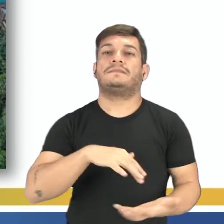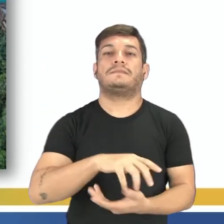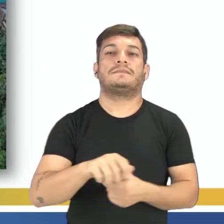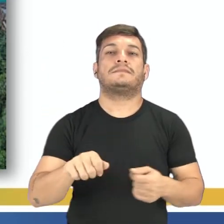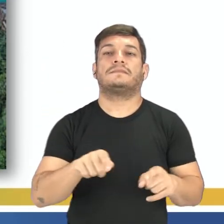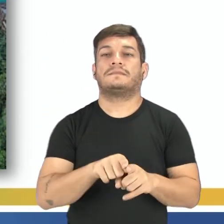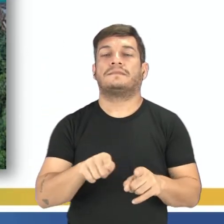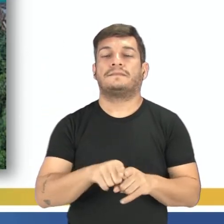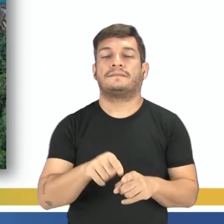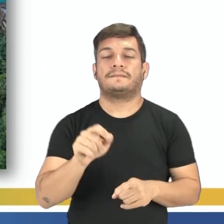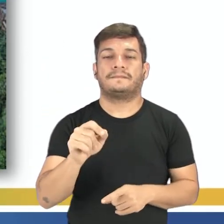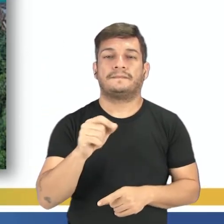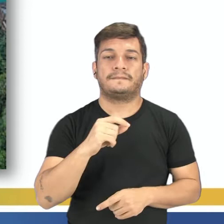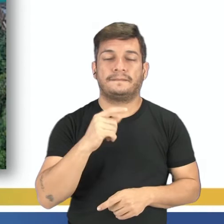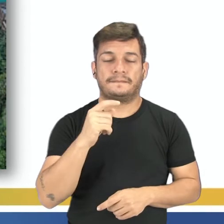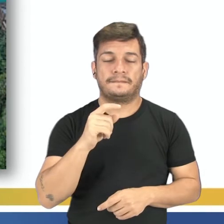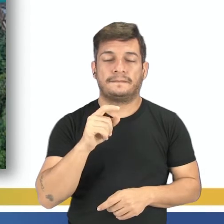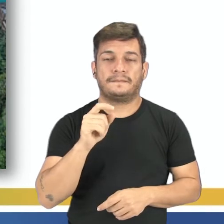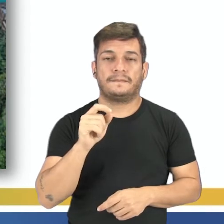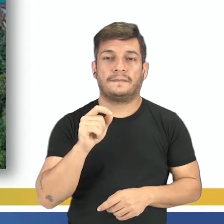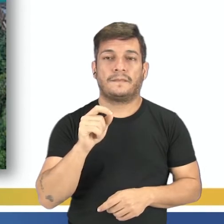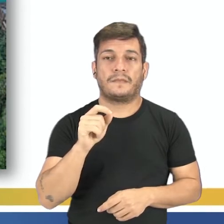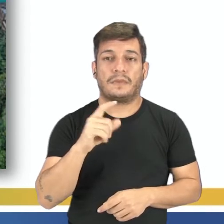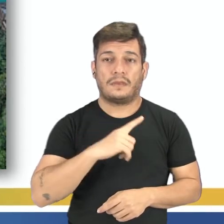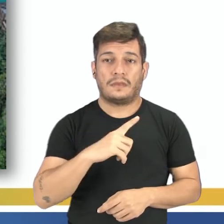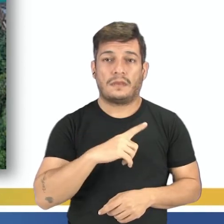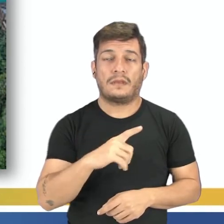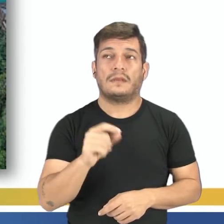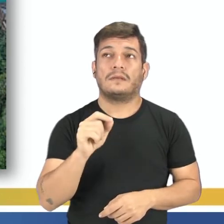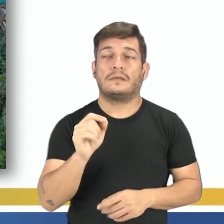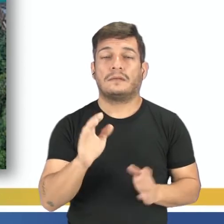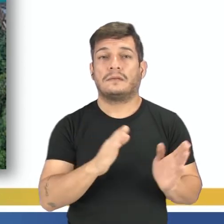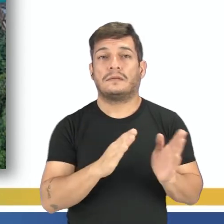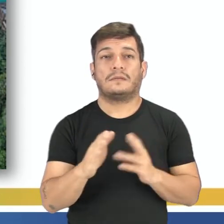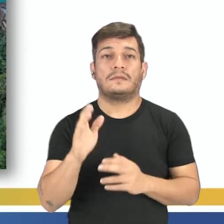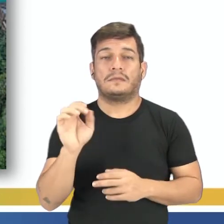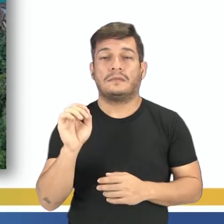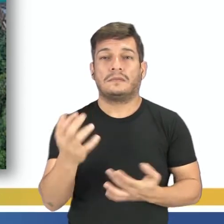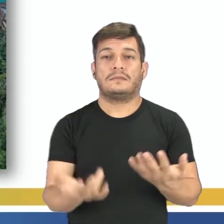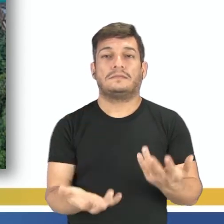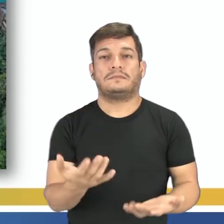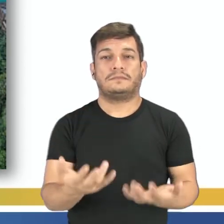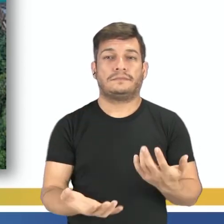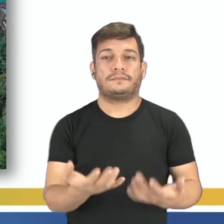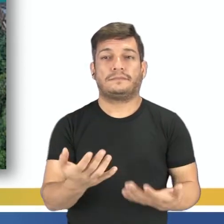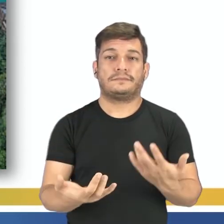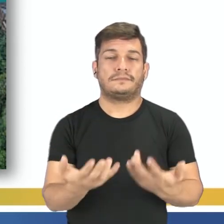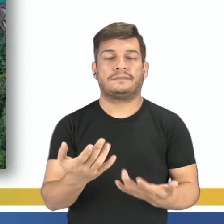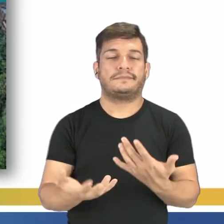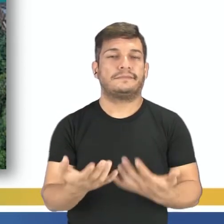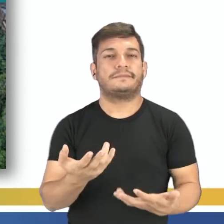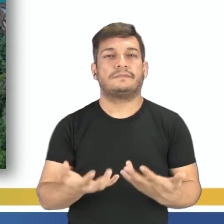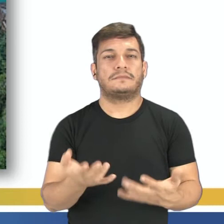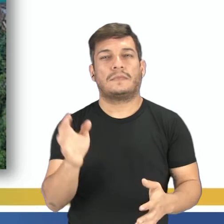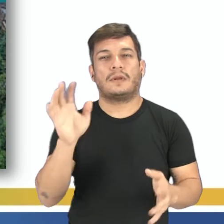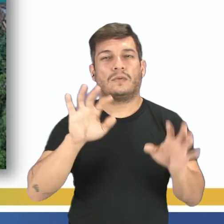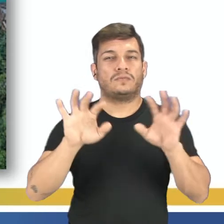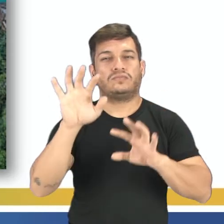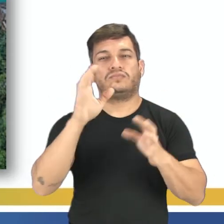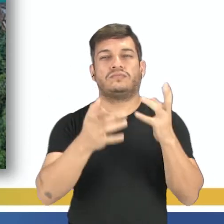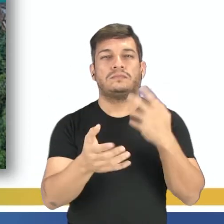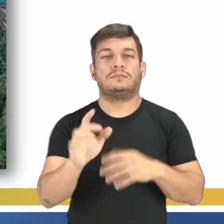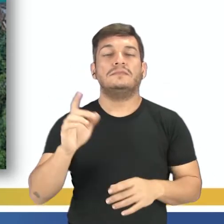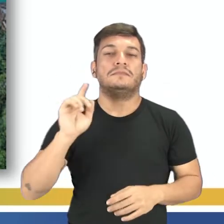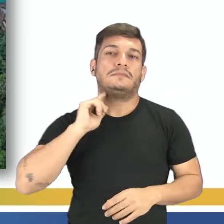ponderar dessa maneira. E temos o episódio justamente das queimadas, que também